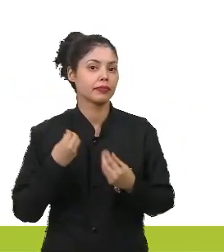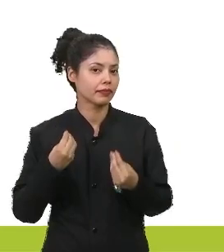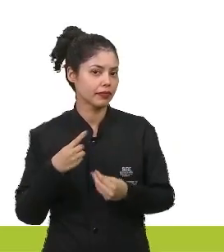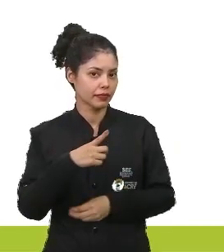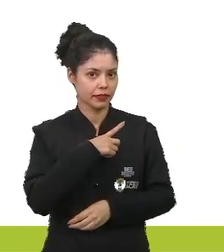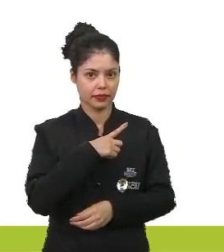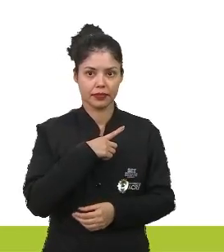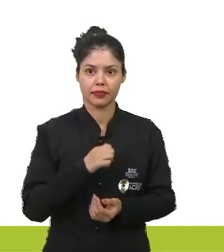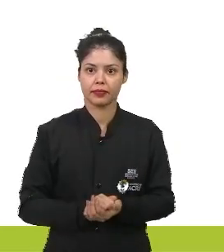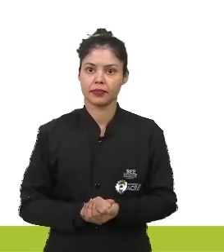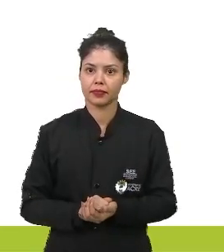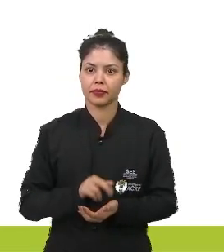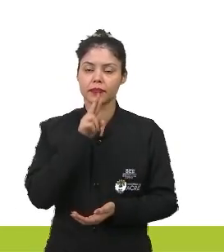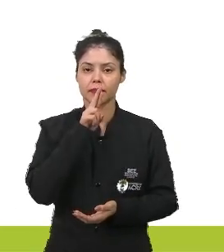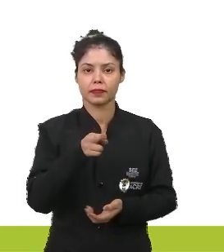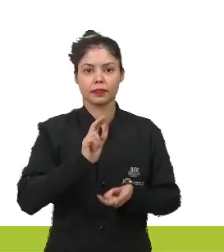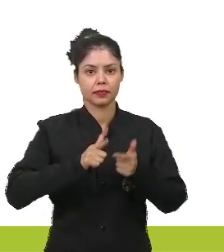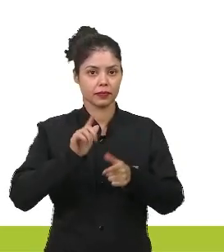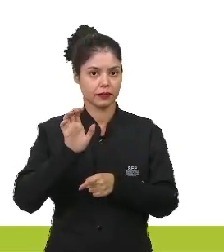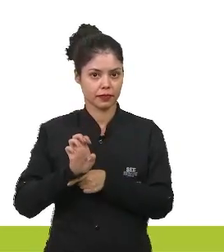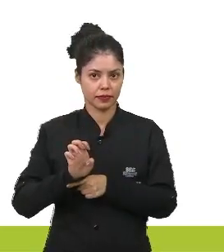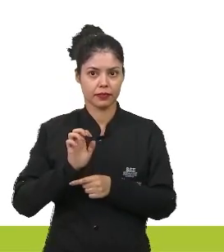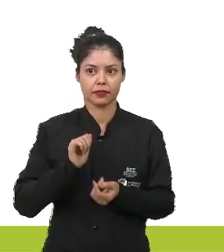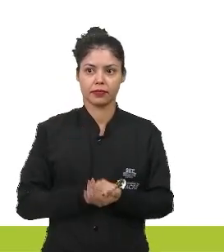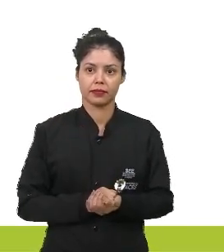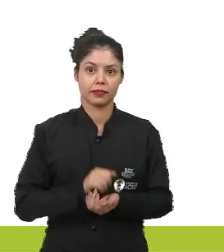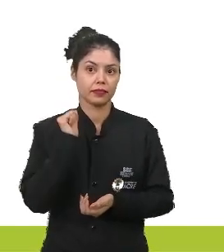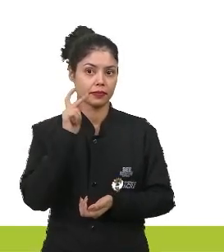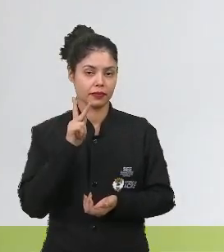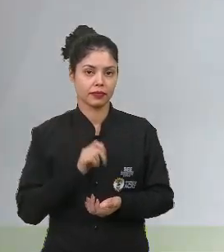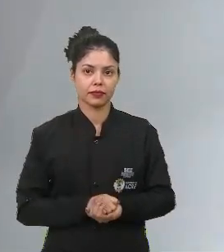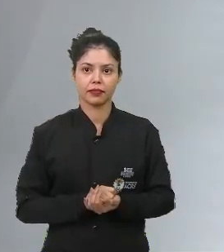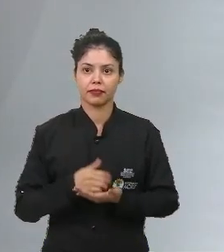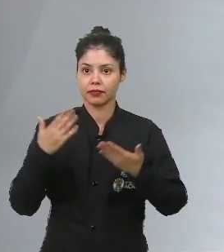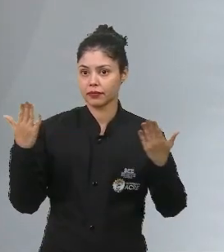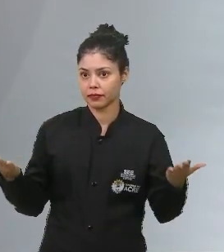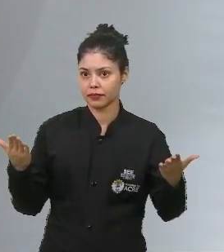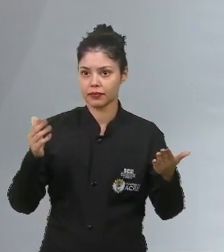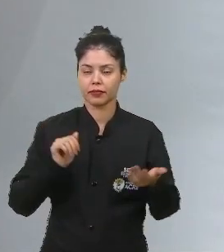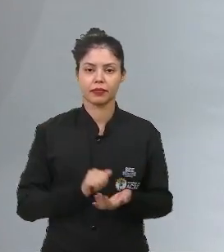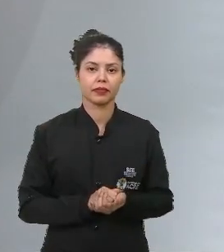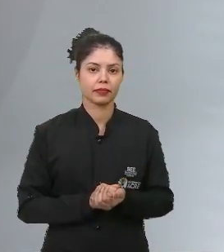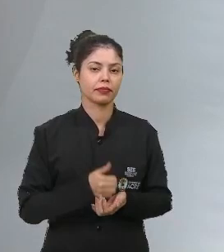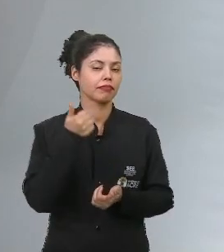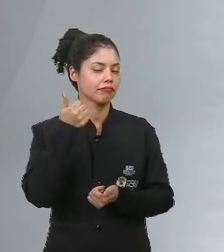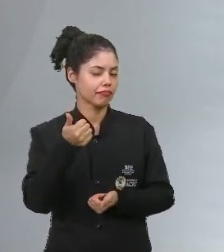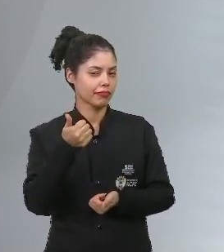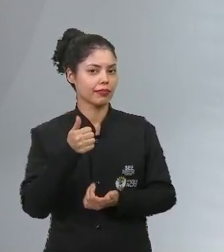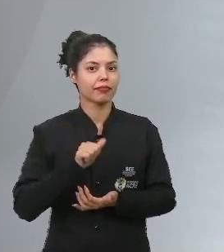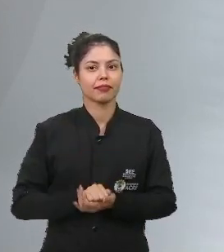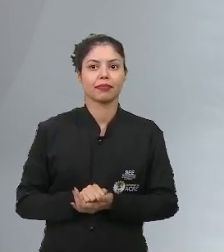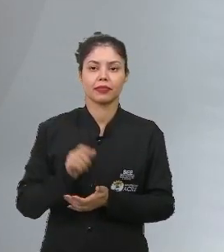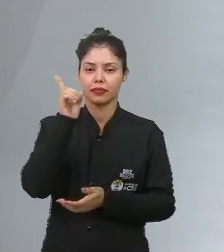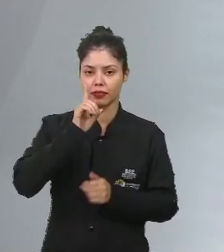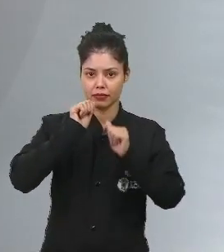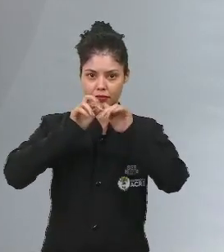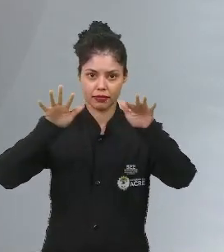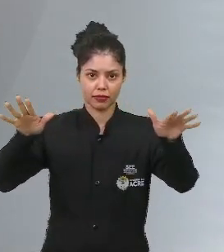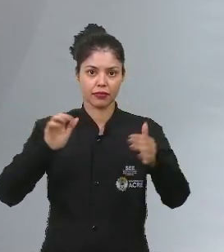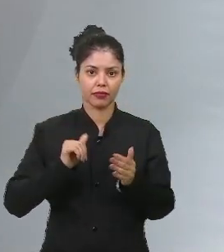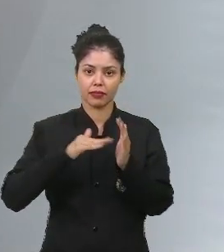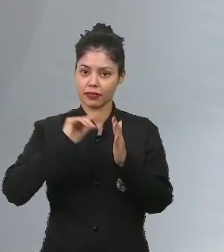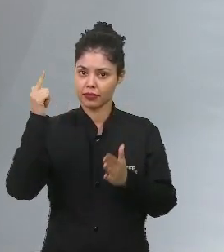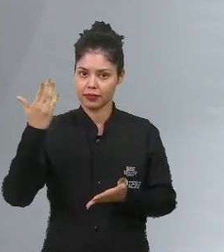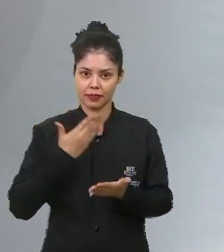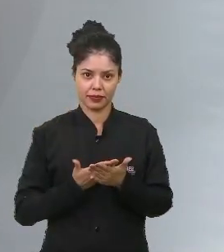haja polinização. Resposta correta, letra E. Ok? Pessoal, valeu. Fiquem com Deus e